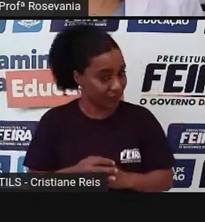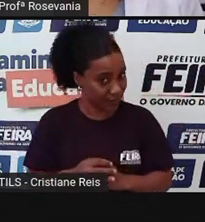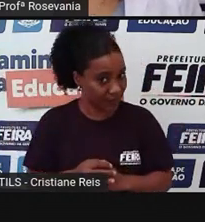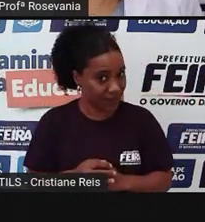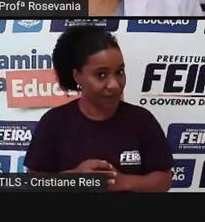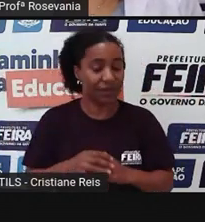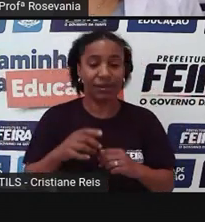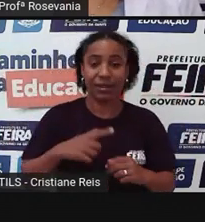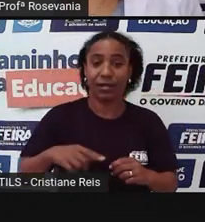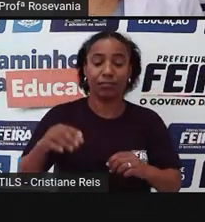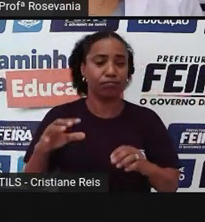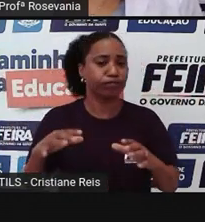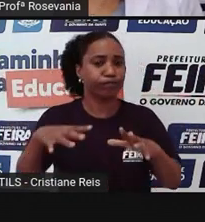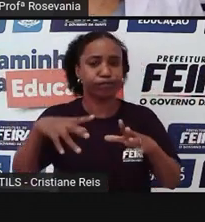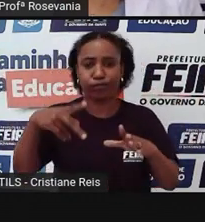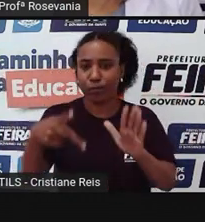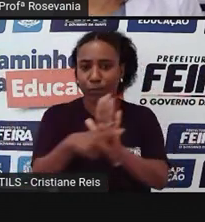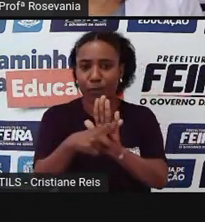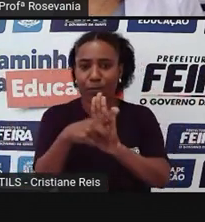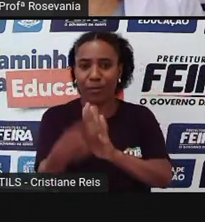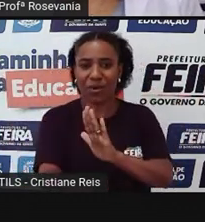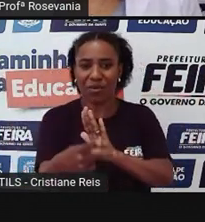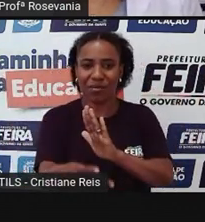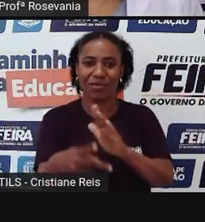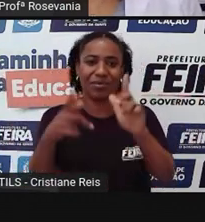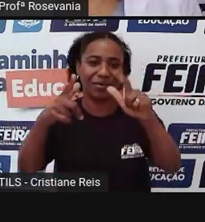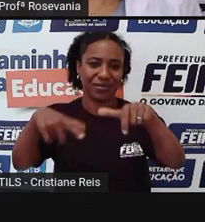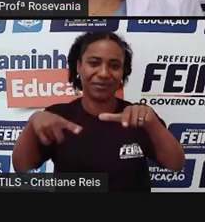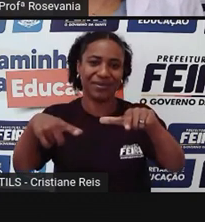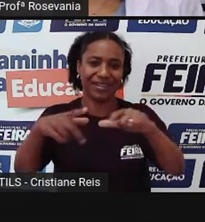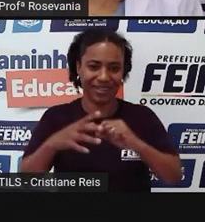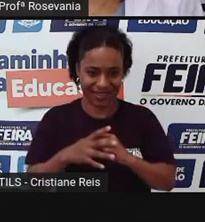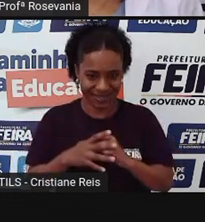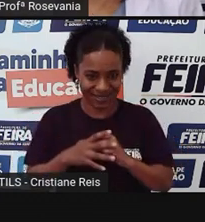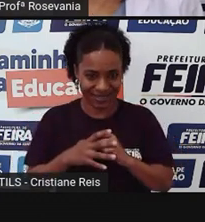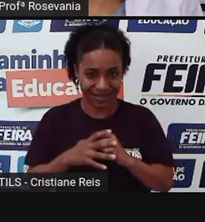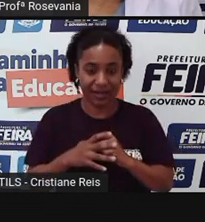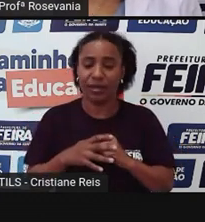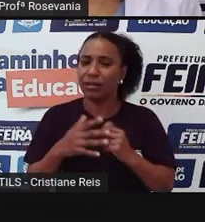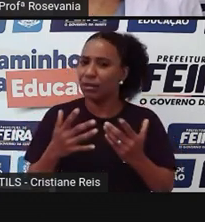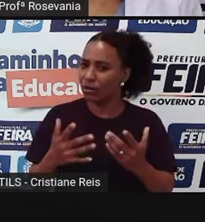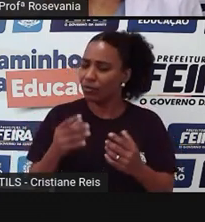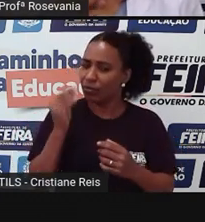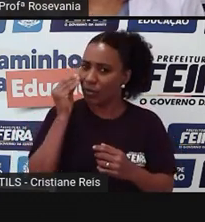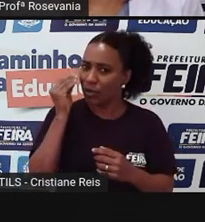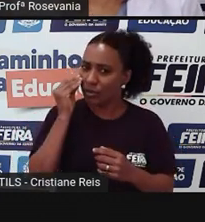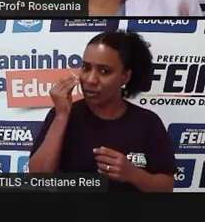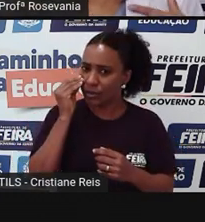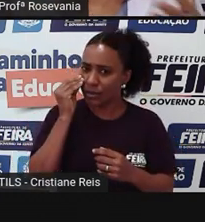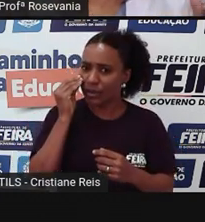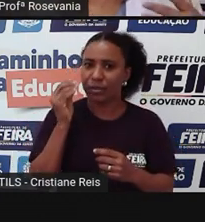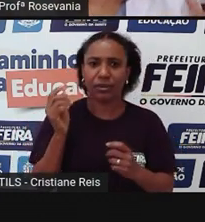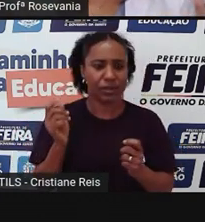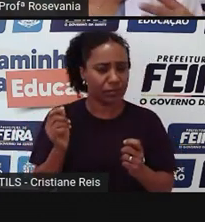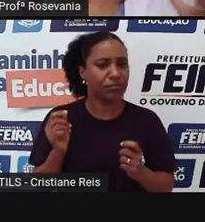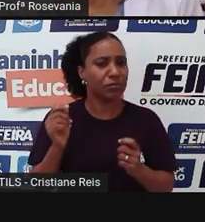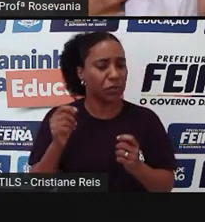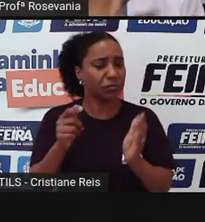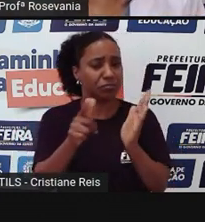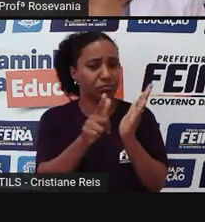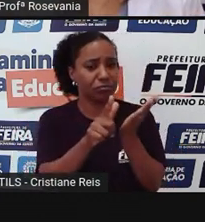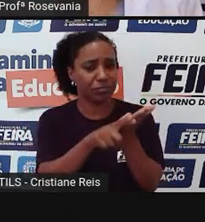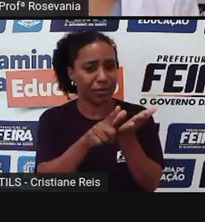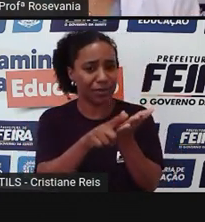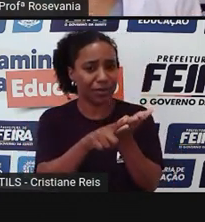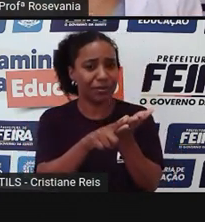dominação e apropriação que nele se instalam. Então, essa apropriação de poder, ela pode estar lá escrita, bonitinha lá no papel,